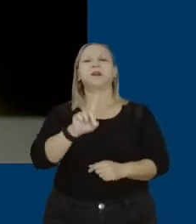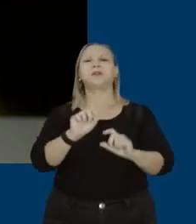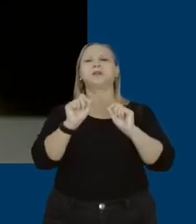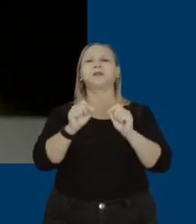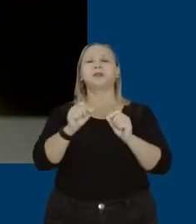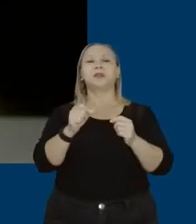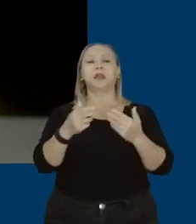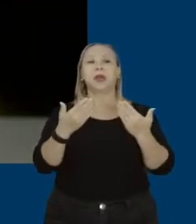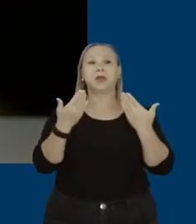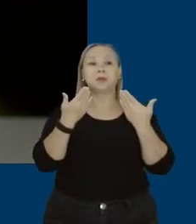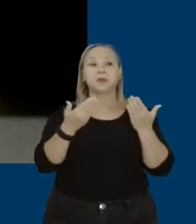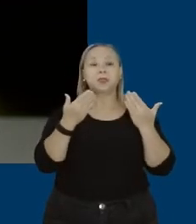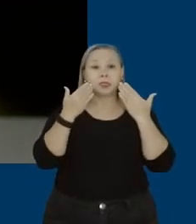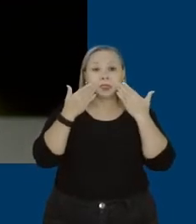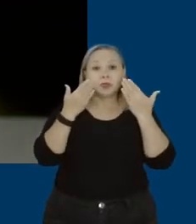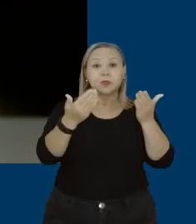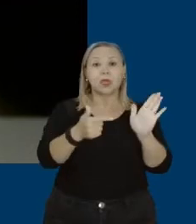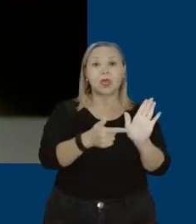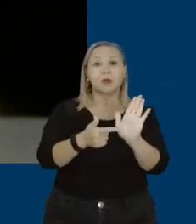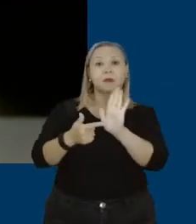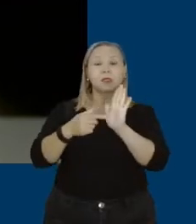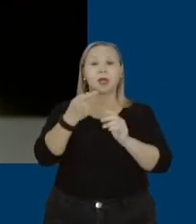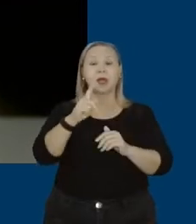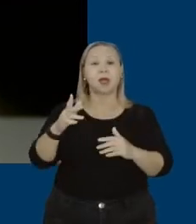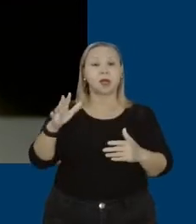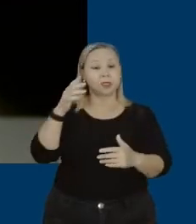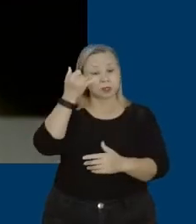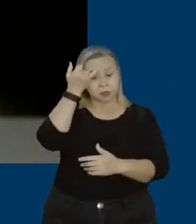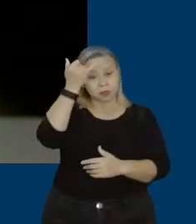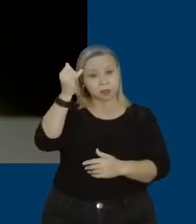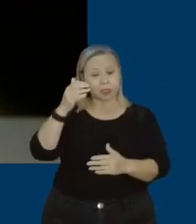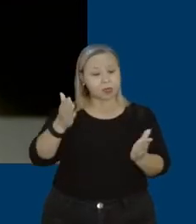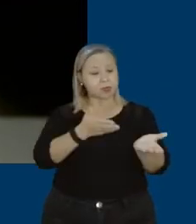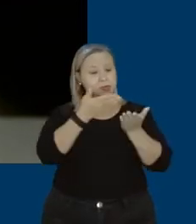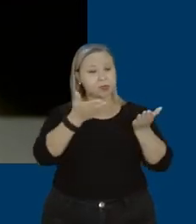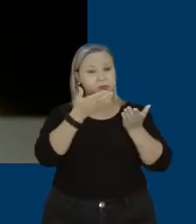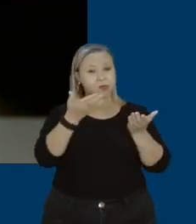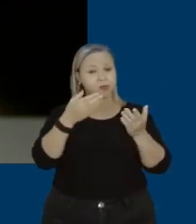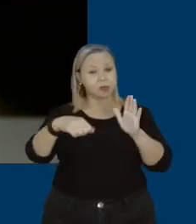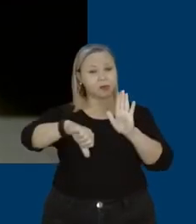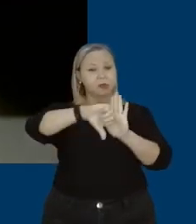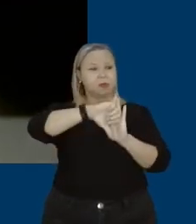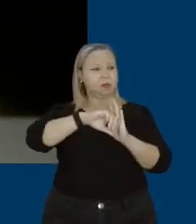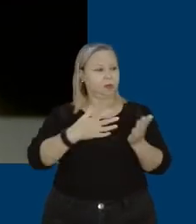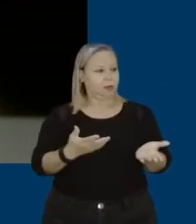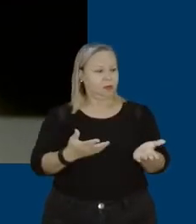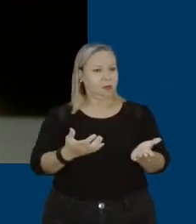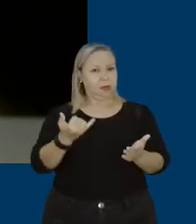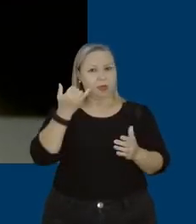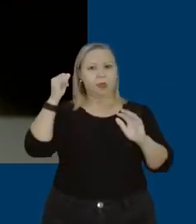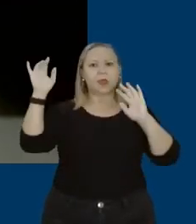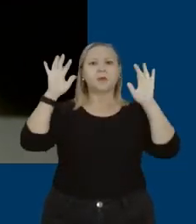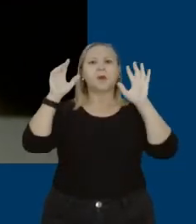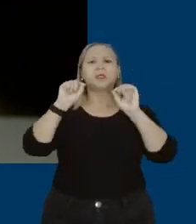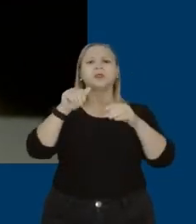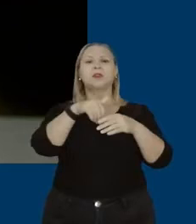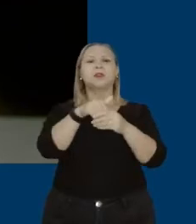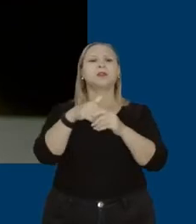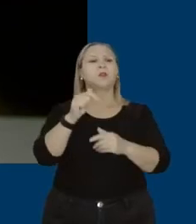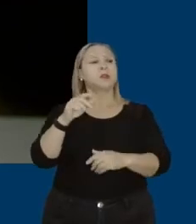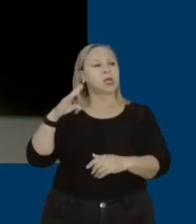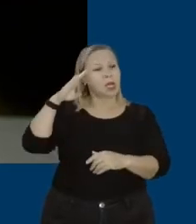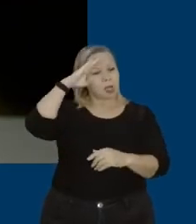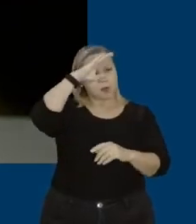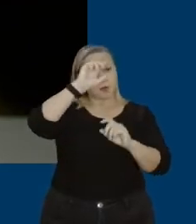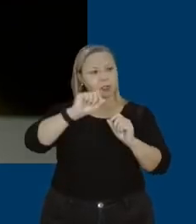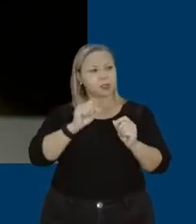expor as suas ideias incitando o crime, que é o que ele faz. Imagina se a moda pega. Se os eleitores dele, bolsonaristas,